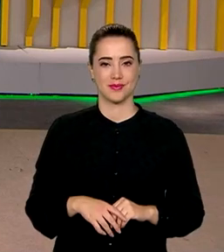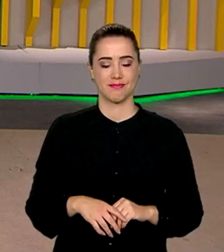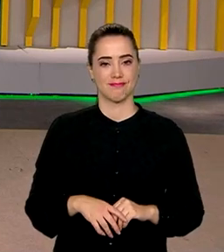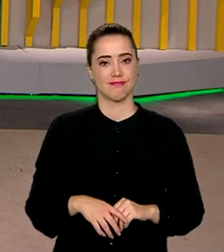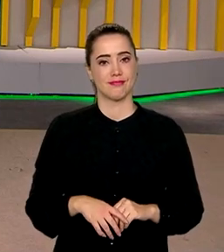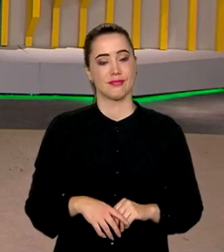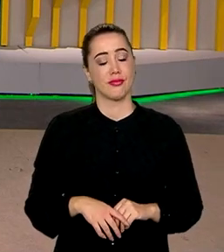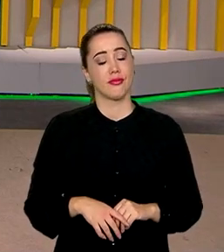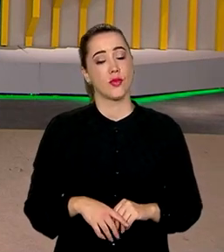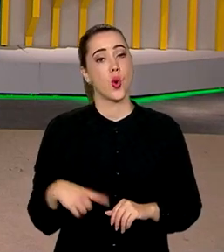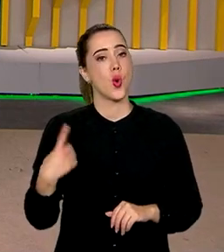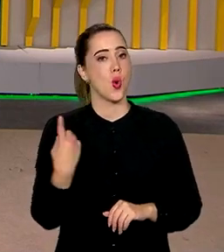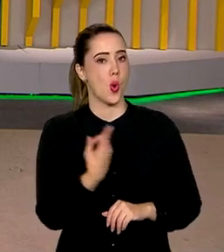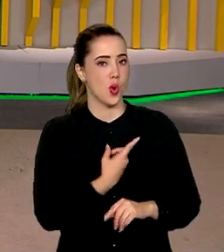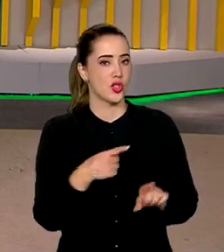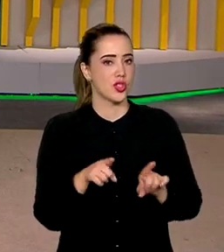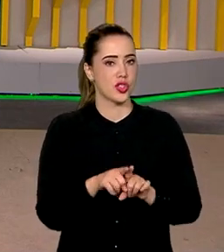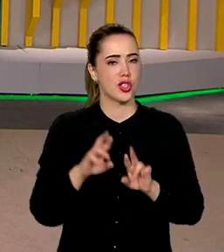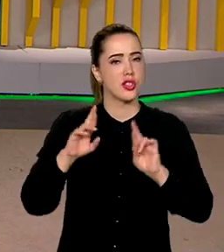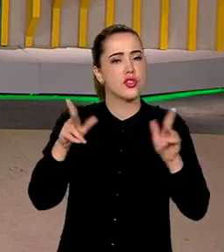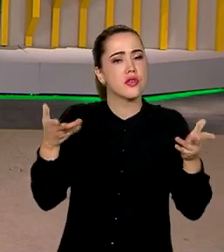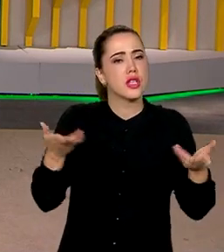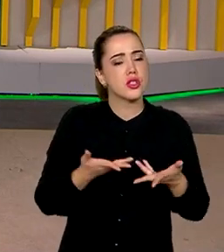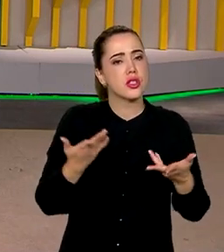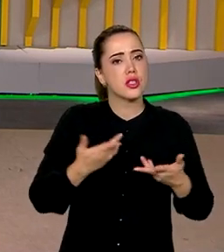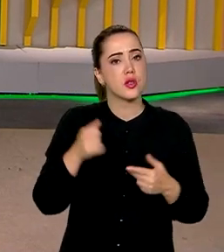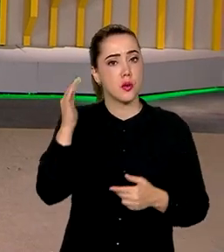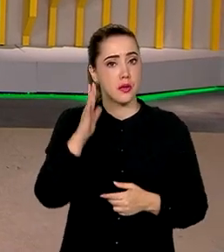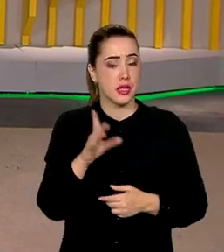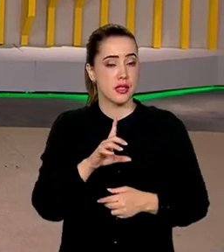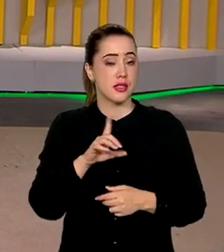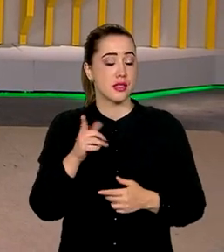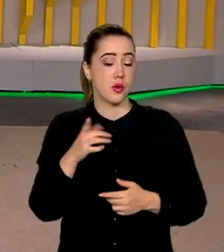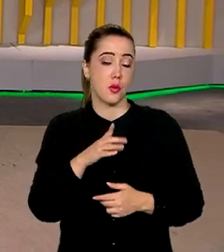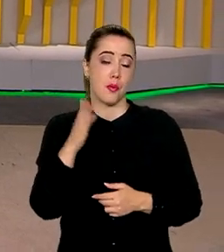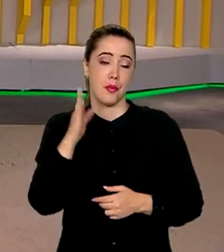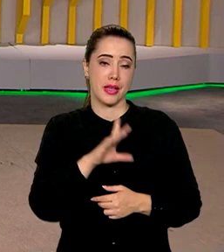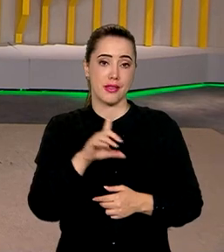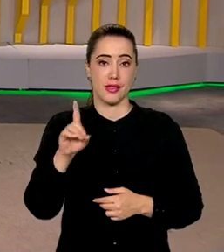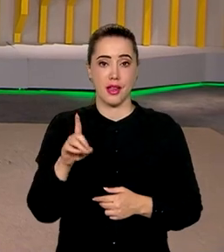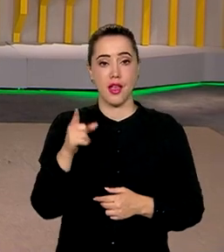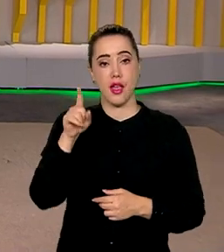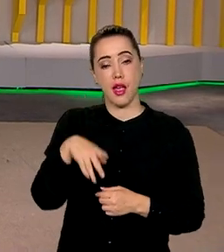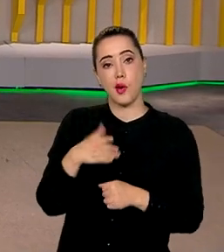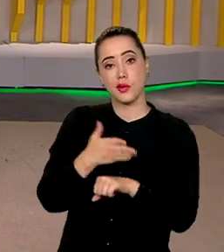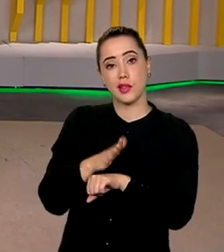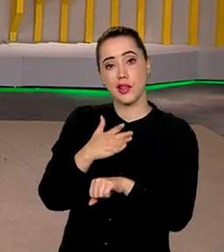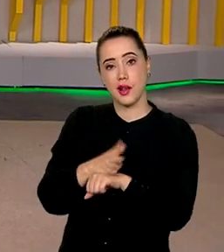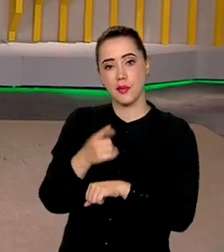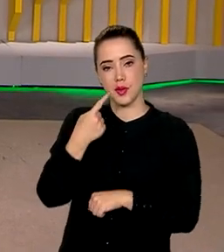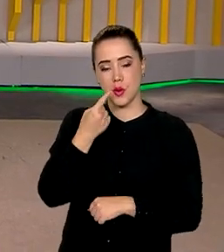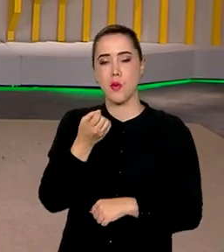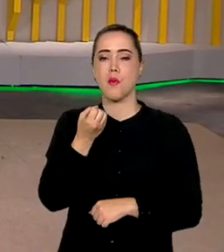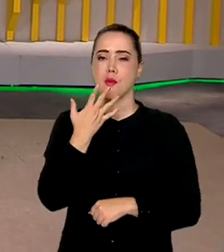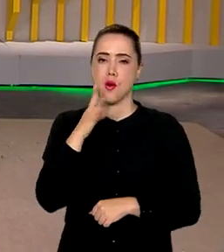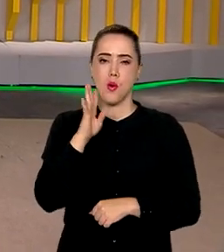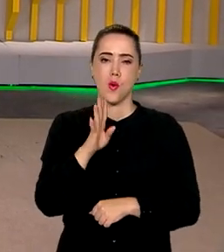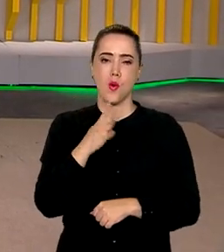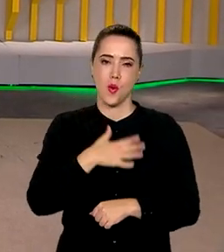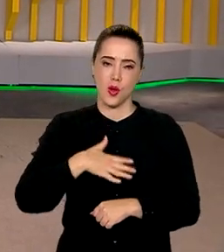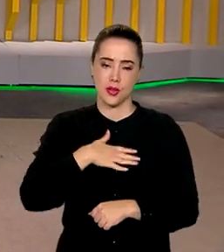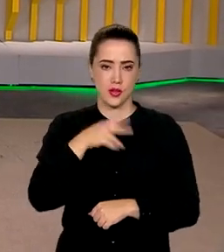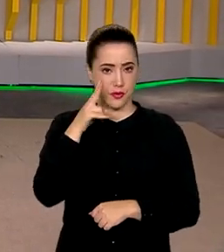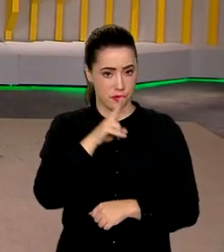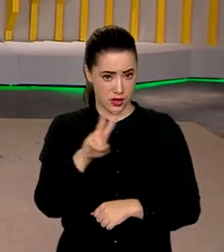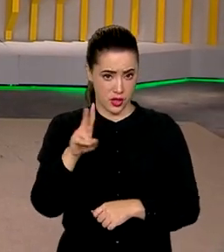E hoje o que é que nós temos de diferente aqui no Brasil em dia é o quadro Qualifica, Ana. Muito bom esse quadro, fique de olho